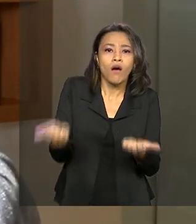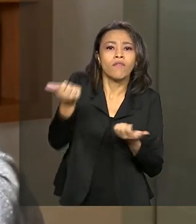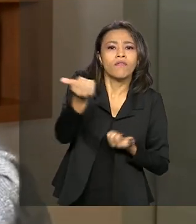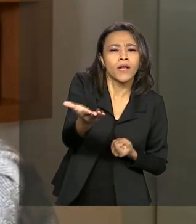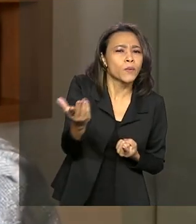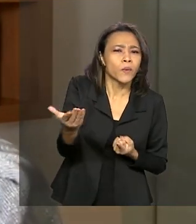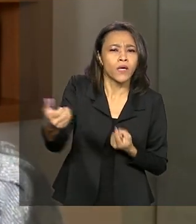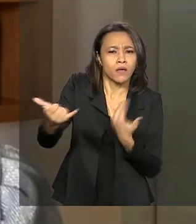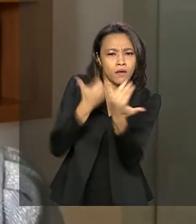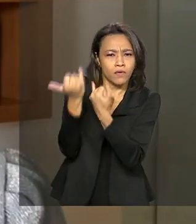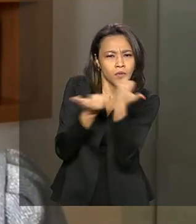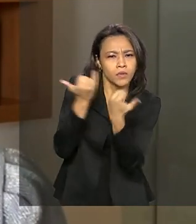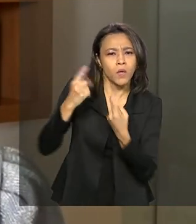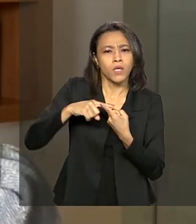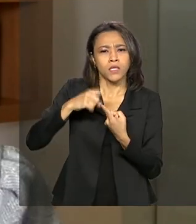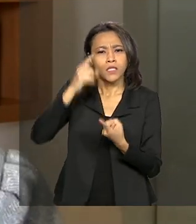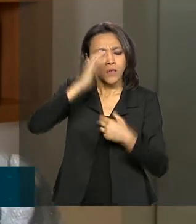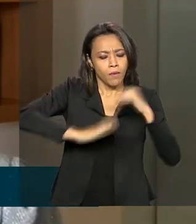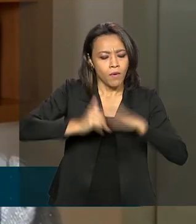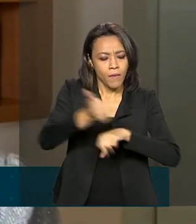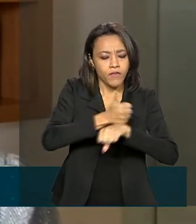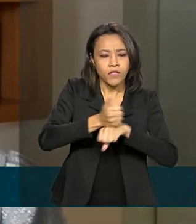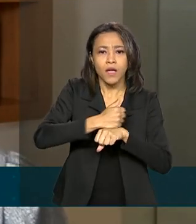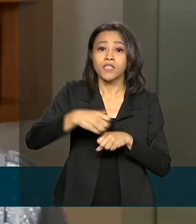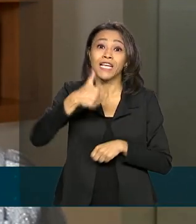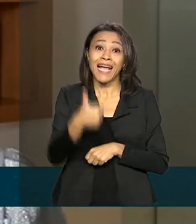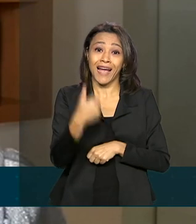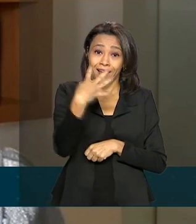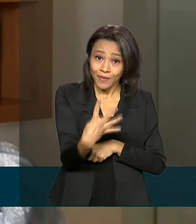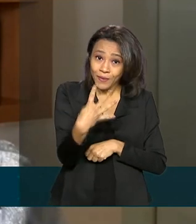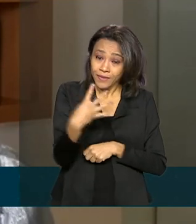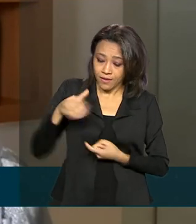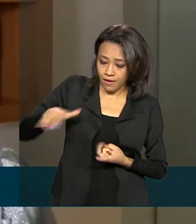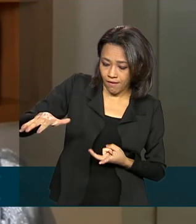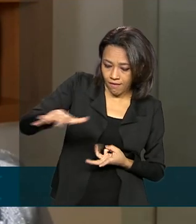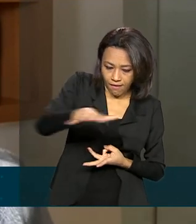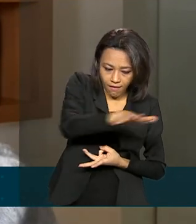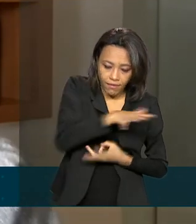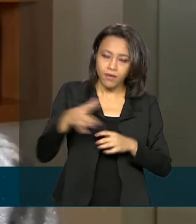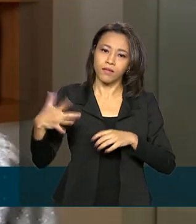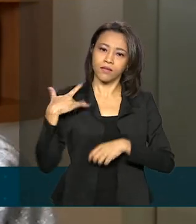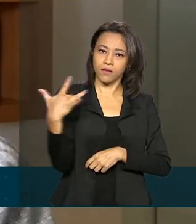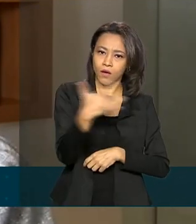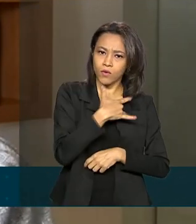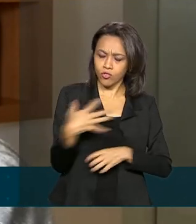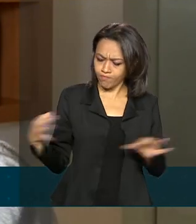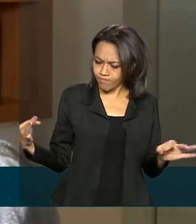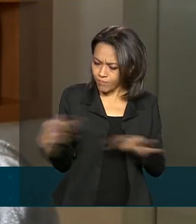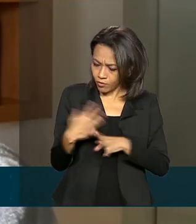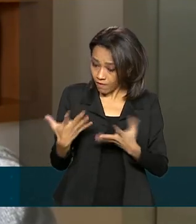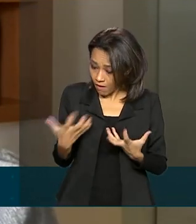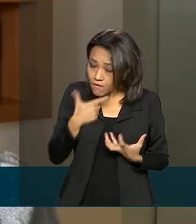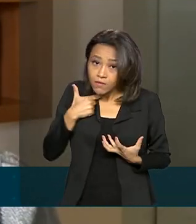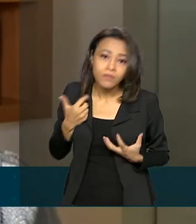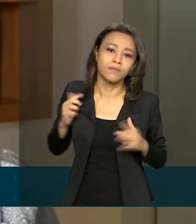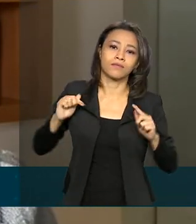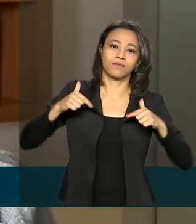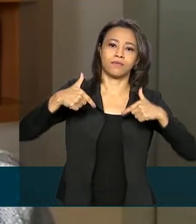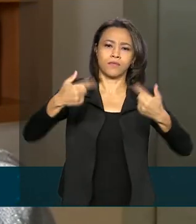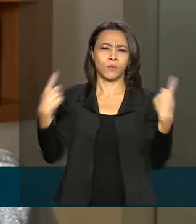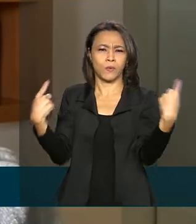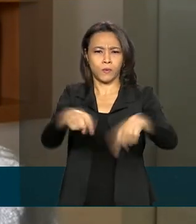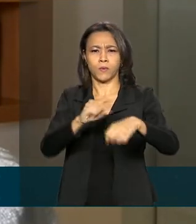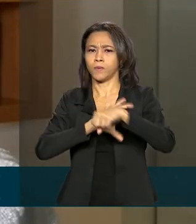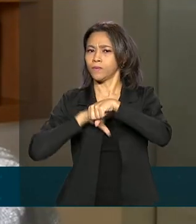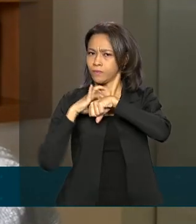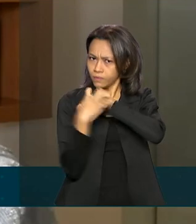informações sobre os profissionais de 14 áreas da saúde dispostos a trabalhar na linha de frente contra o